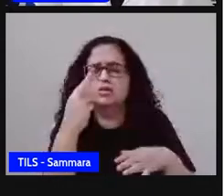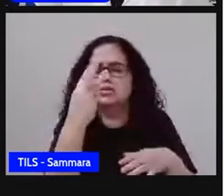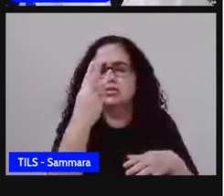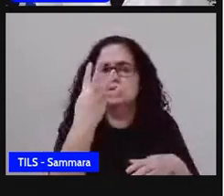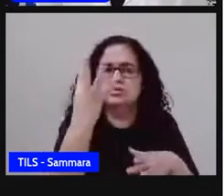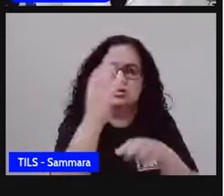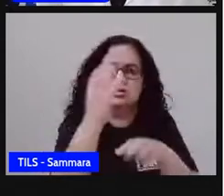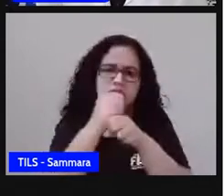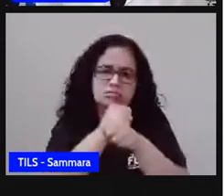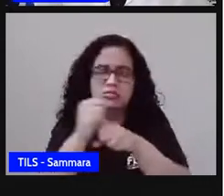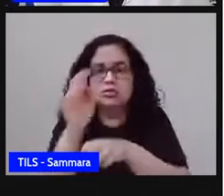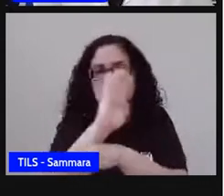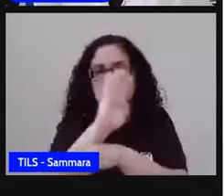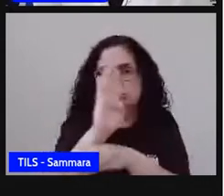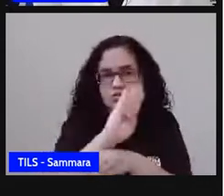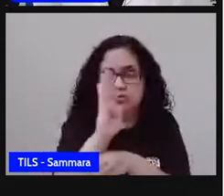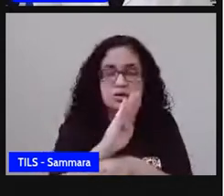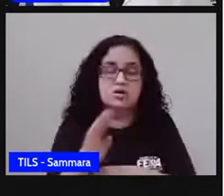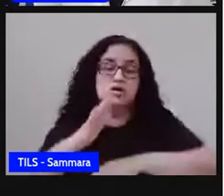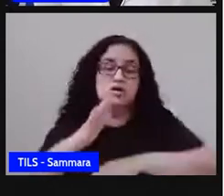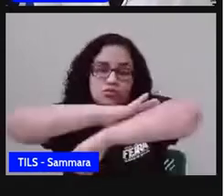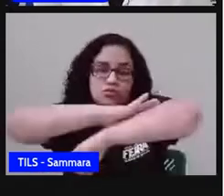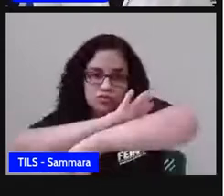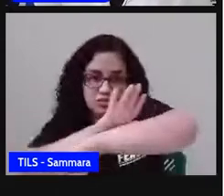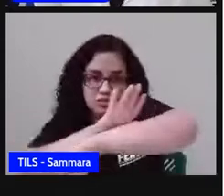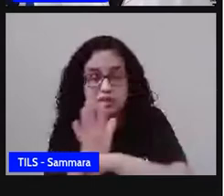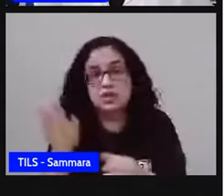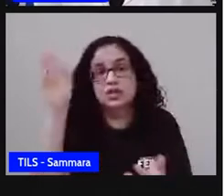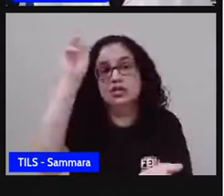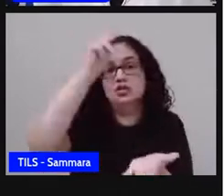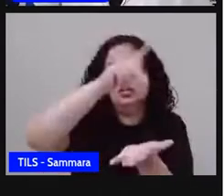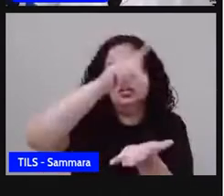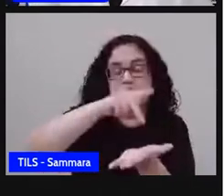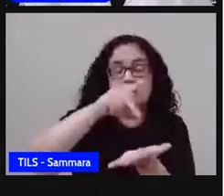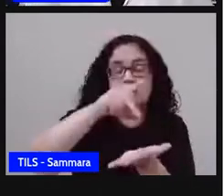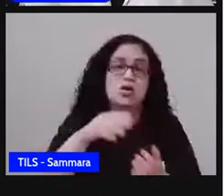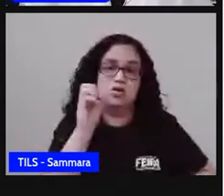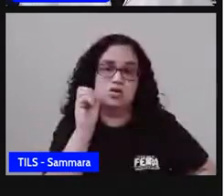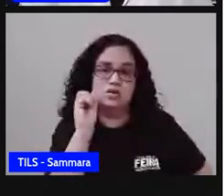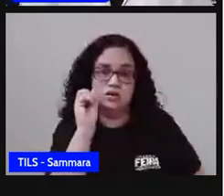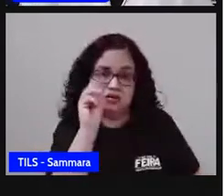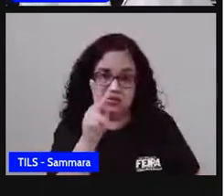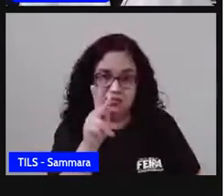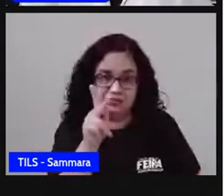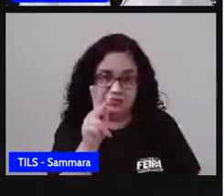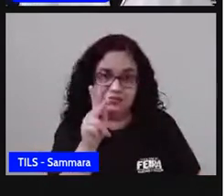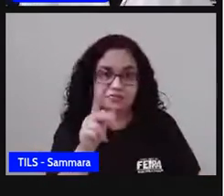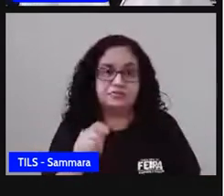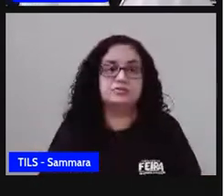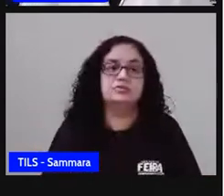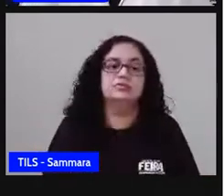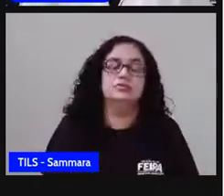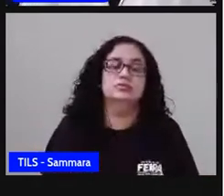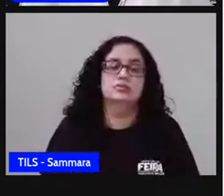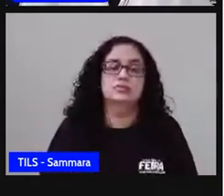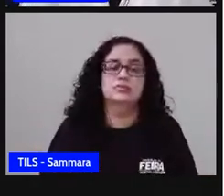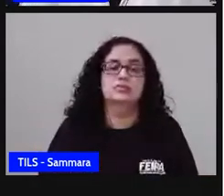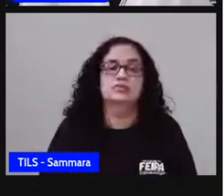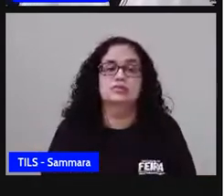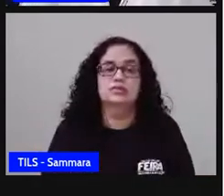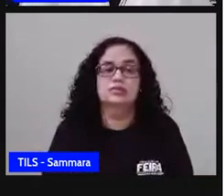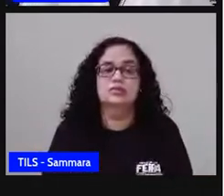mas o racismo ainda é uma realidade. Tá bom? Então, vamos aqui. Play.